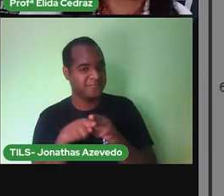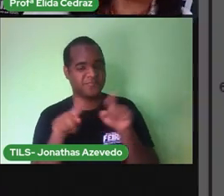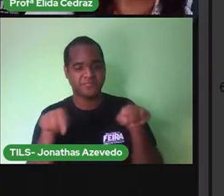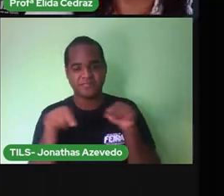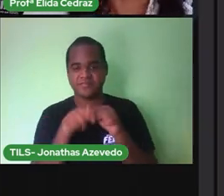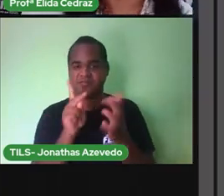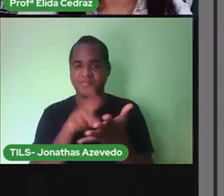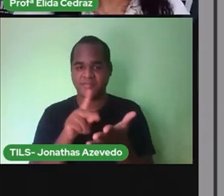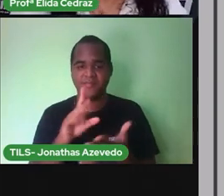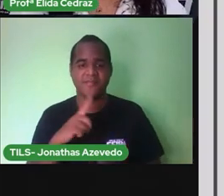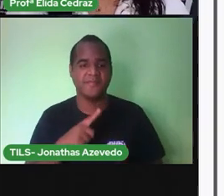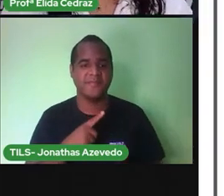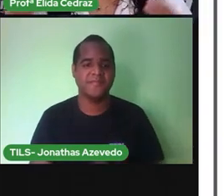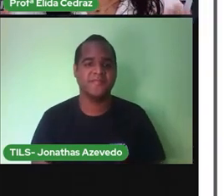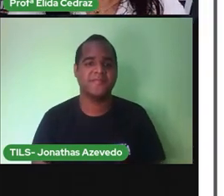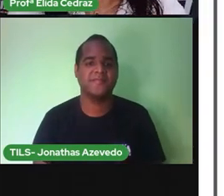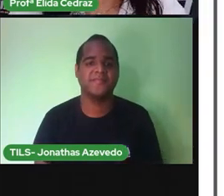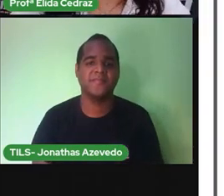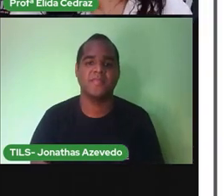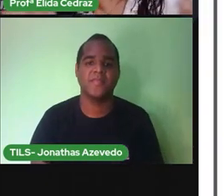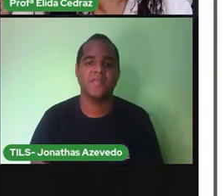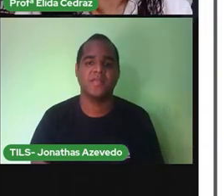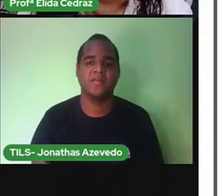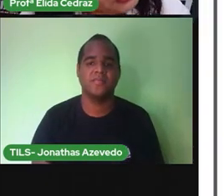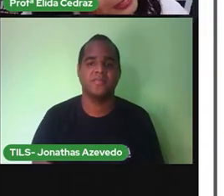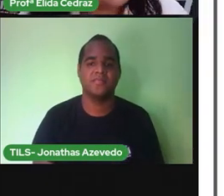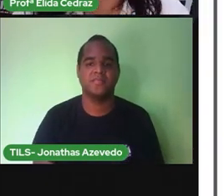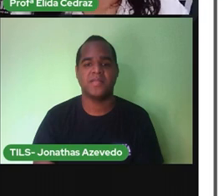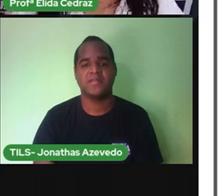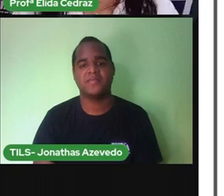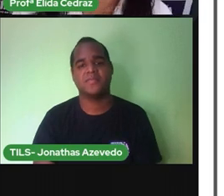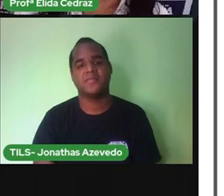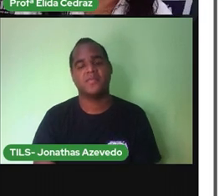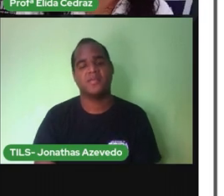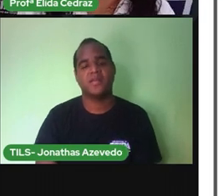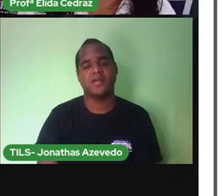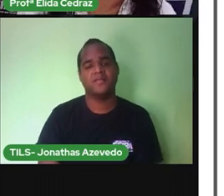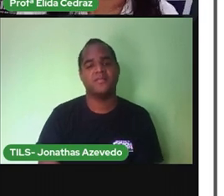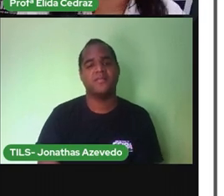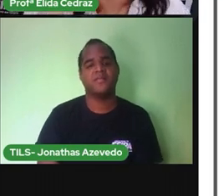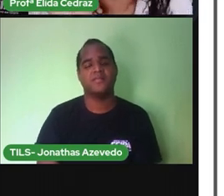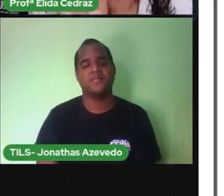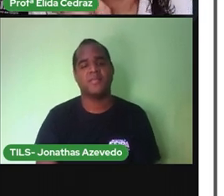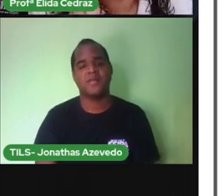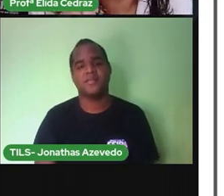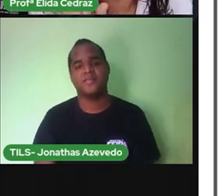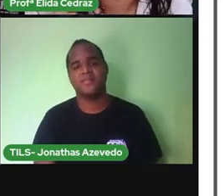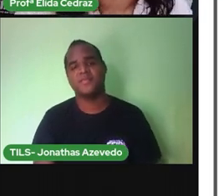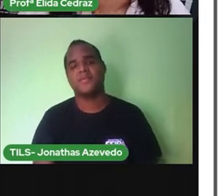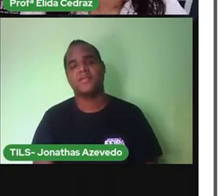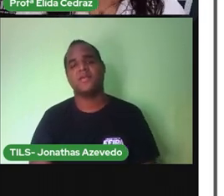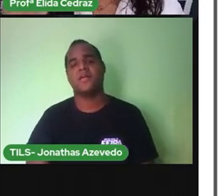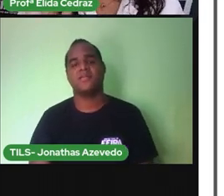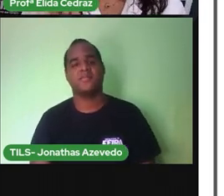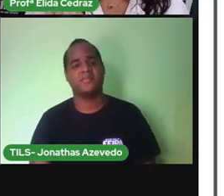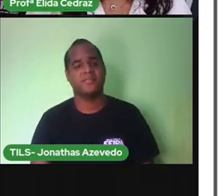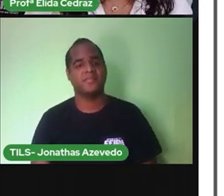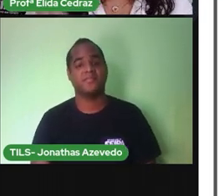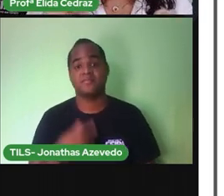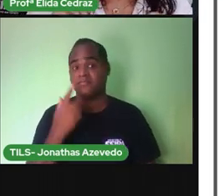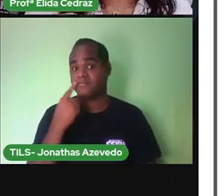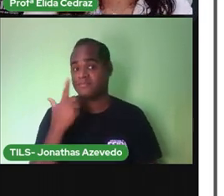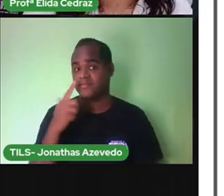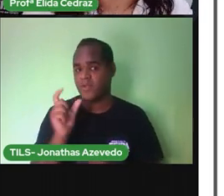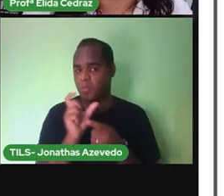verdade E agora Mudando as sílabas Iniciais E um afinal Olha